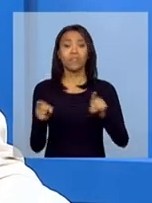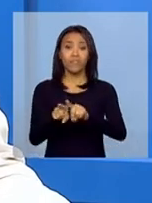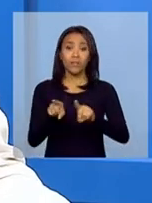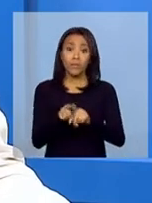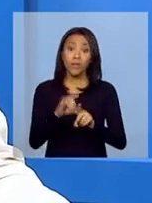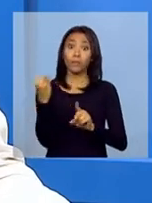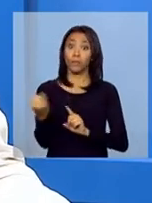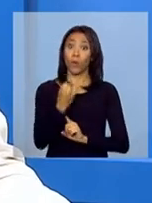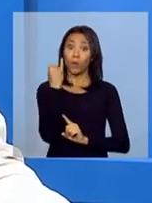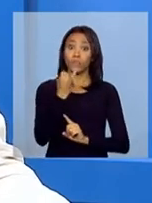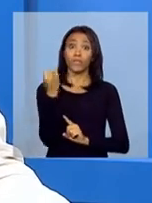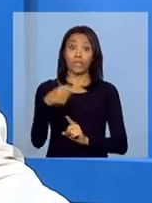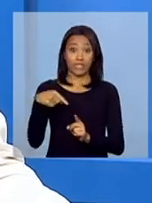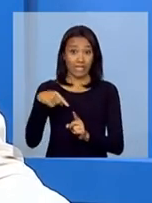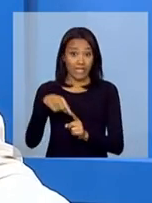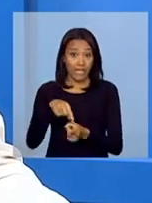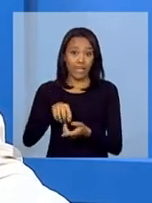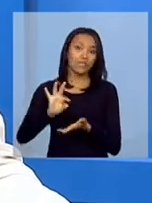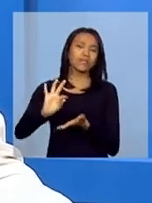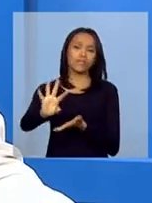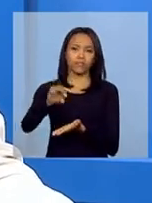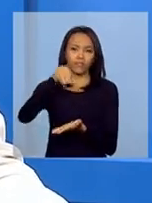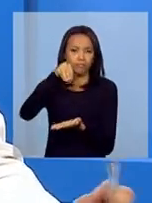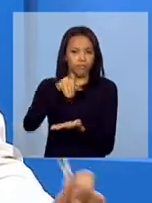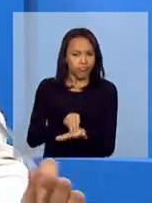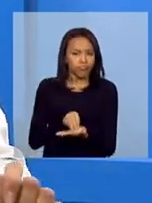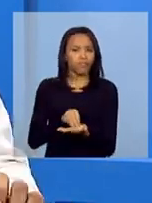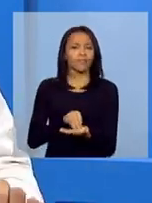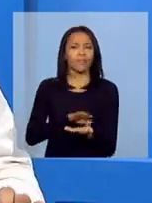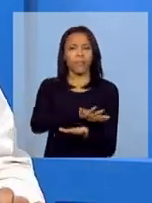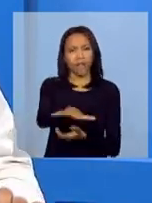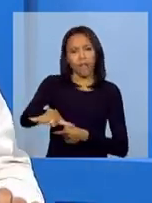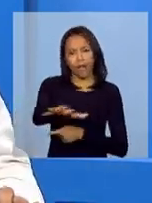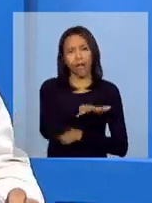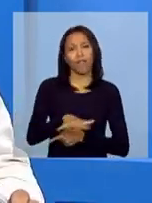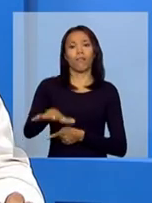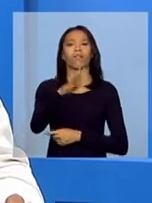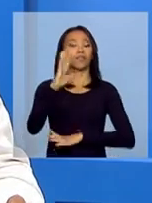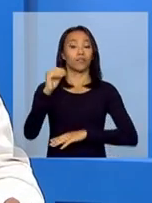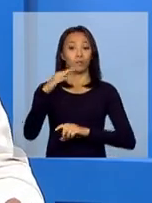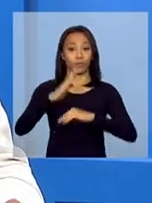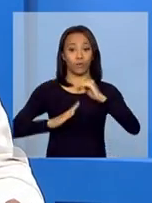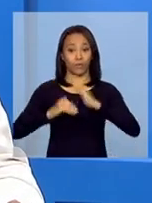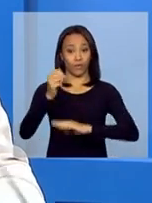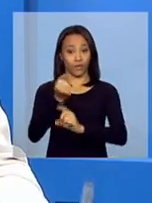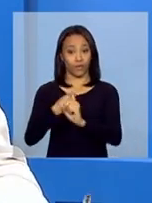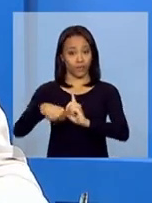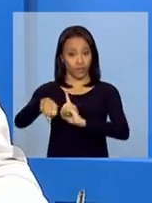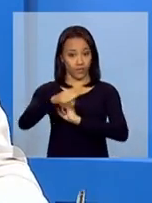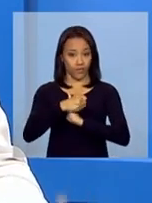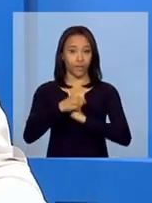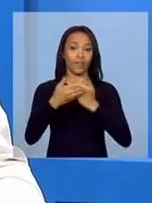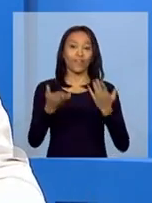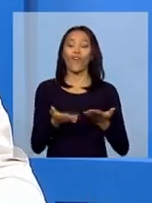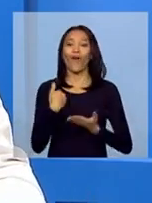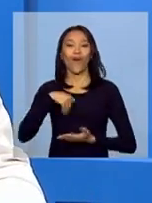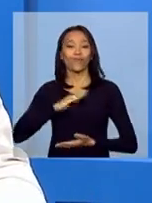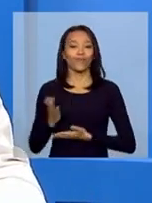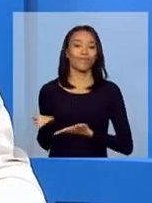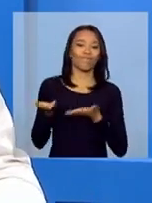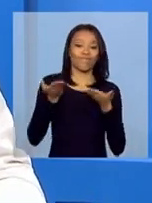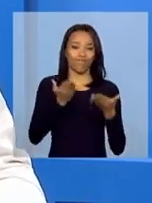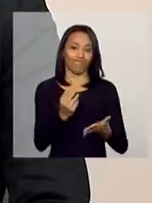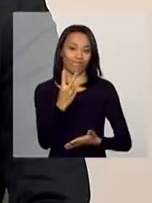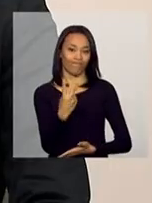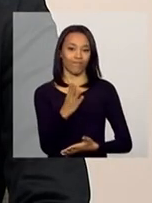do registro desse acompanhamento no sistema pela área de assistência social. São nossas convidadas,